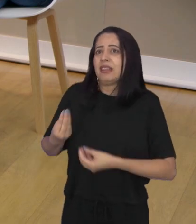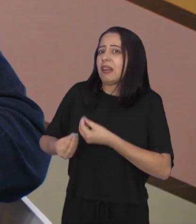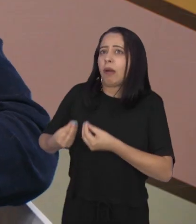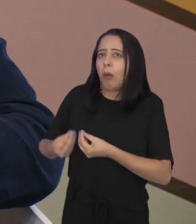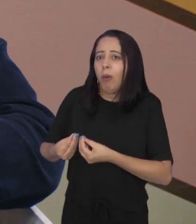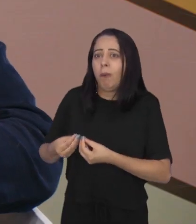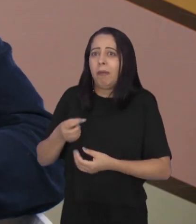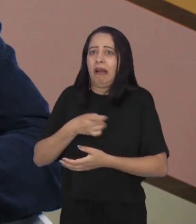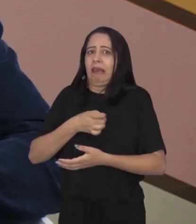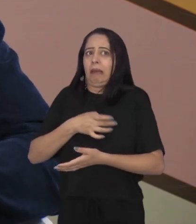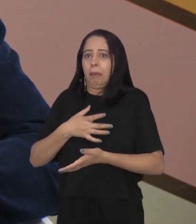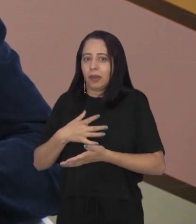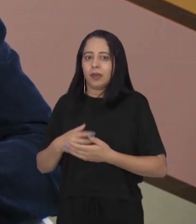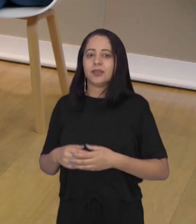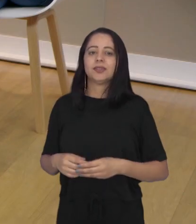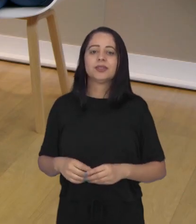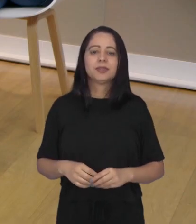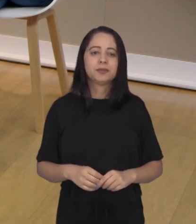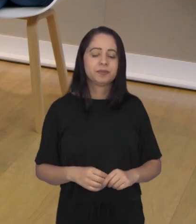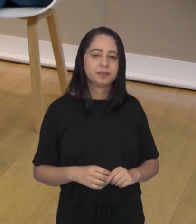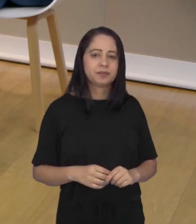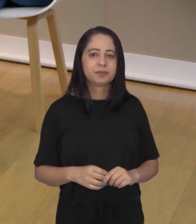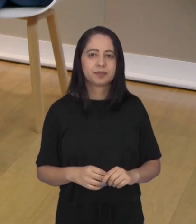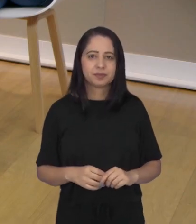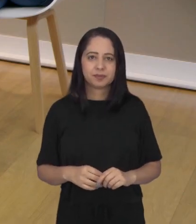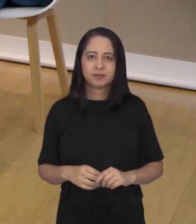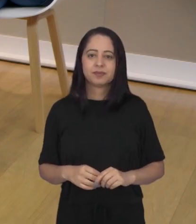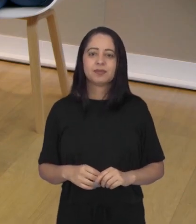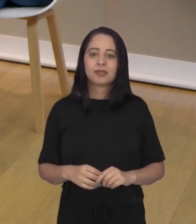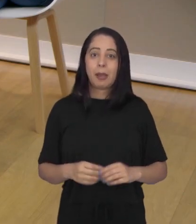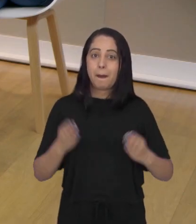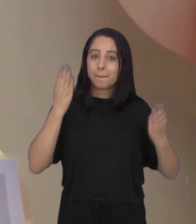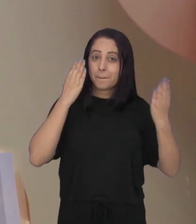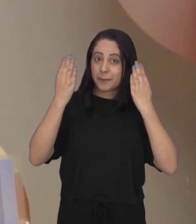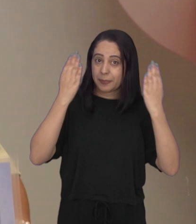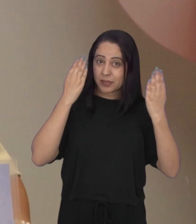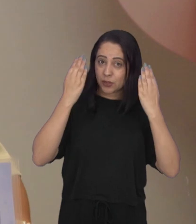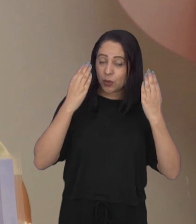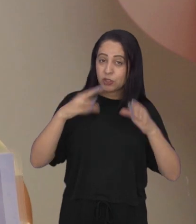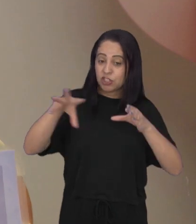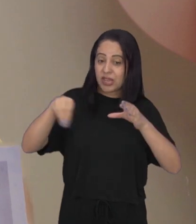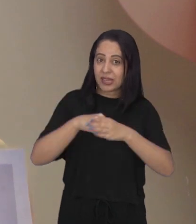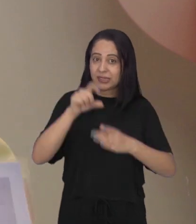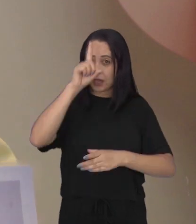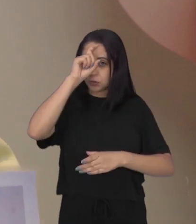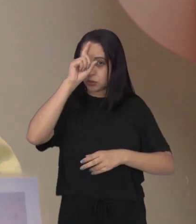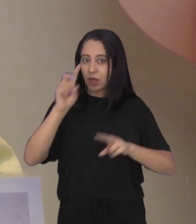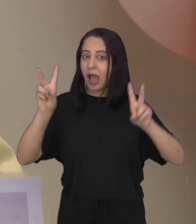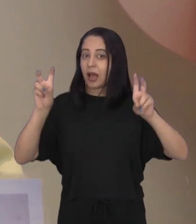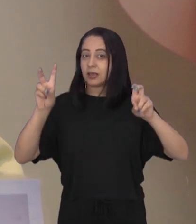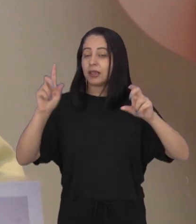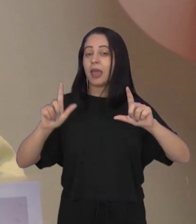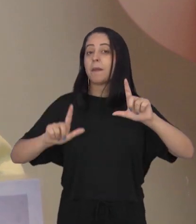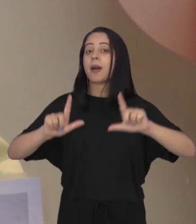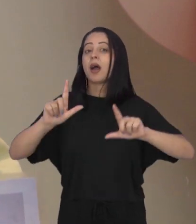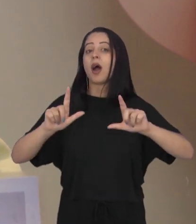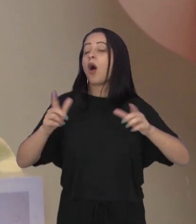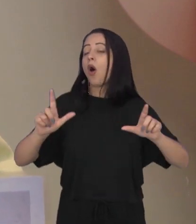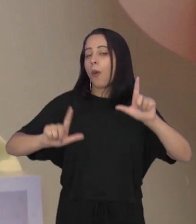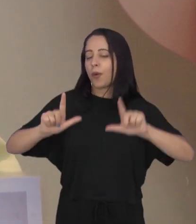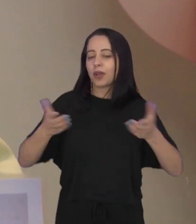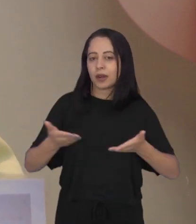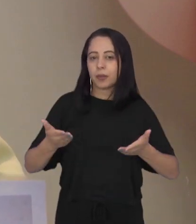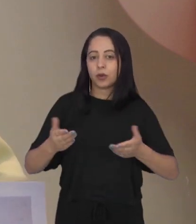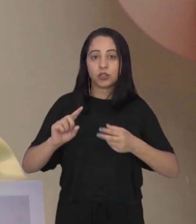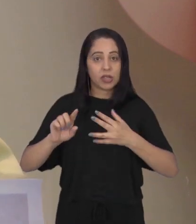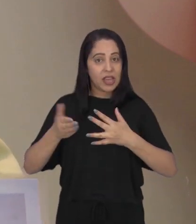com a realidade. É isso mesmo. tem esse sentido, né? Tá ótimo. Bom, psicologia hospitalar é tema do De Bem Com